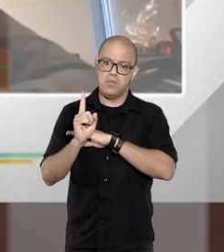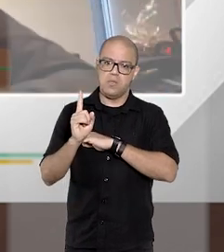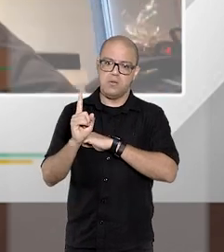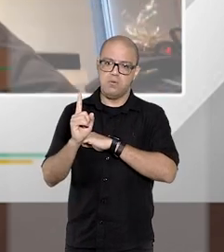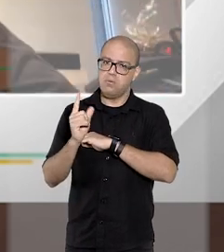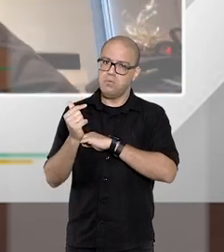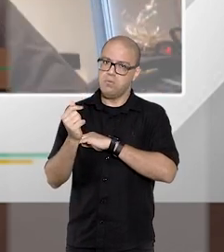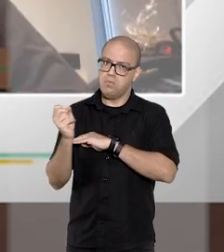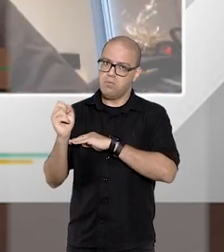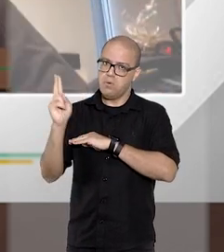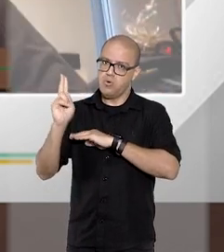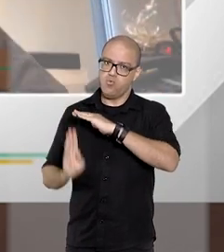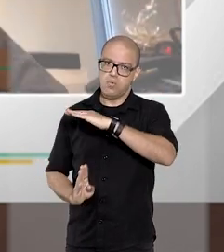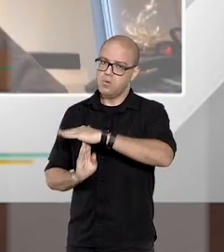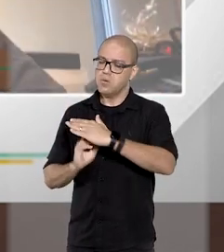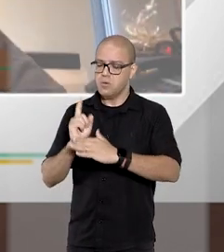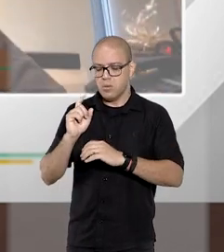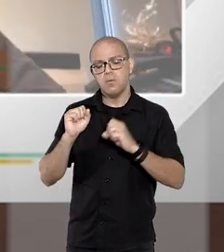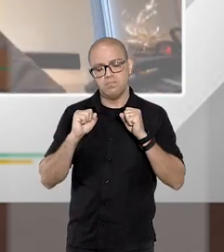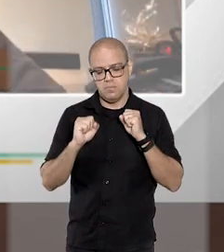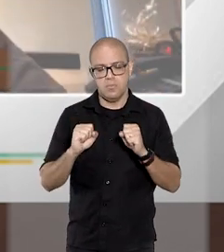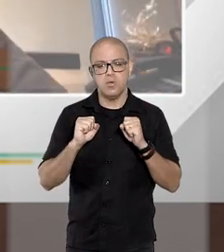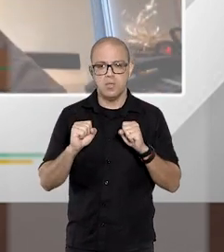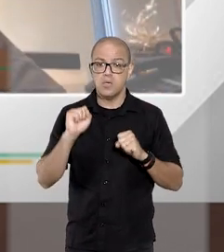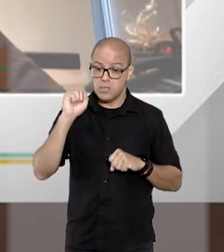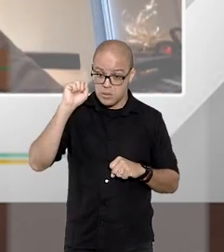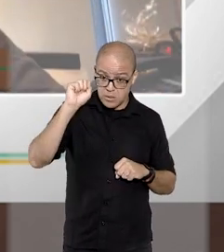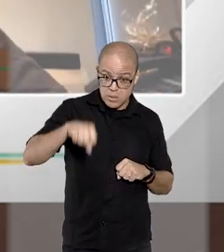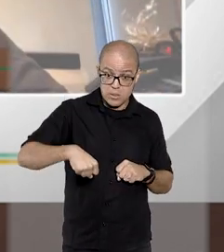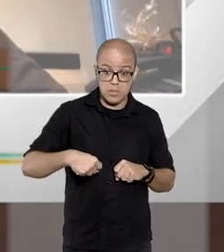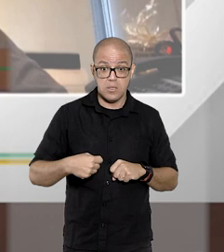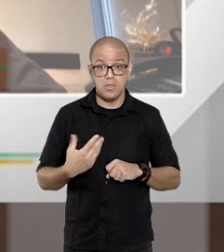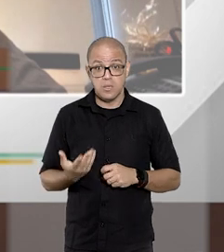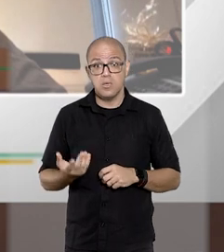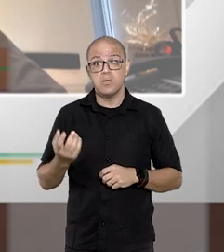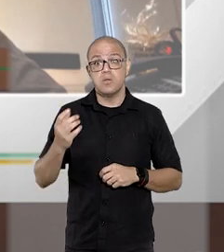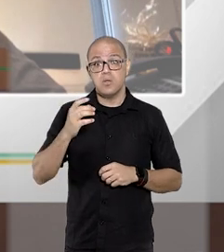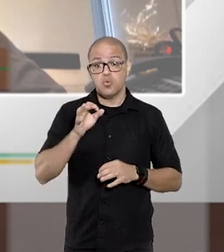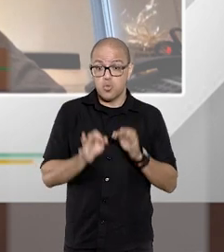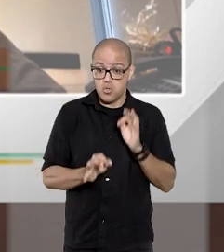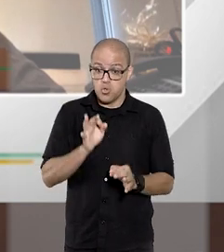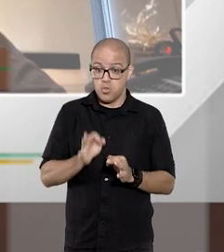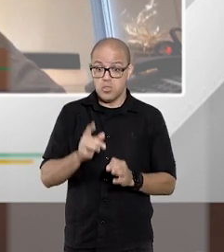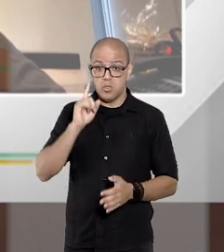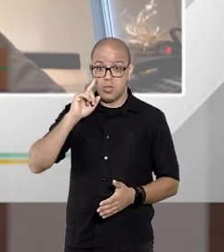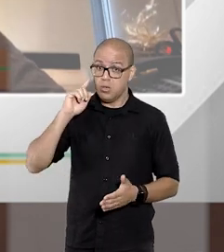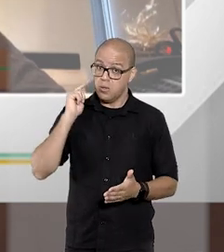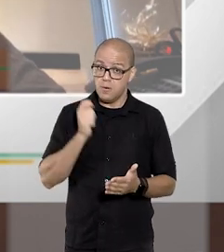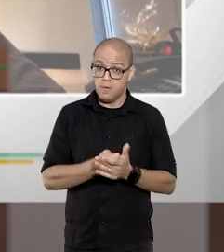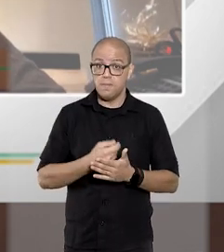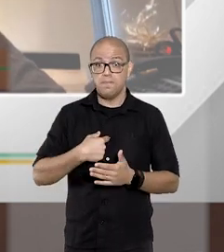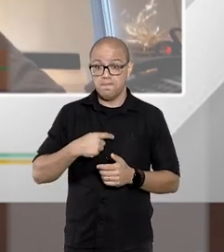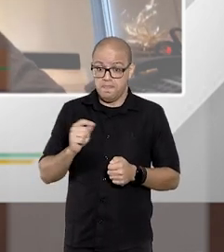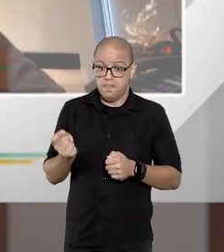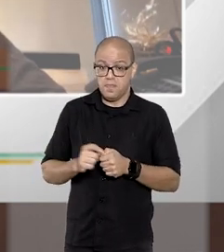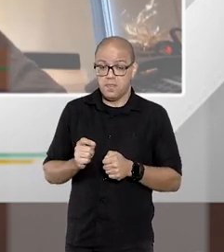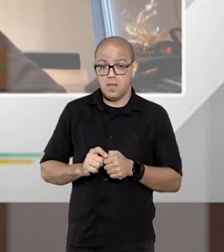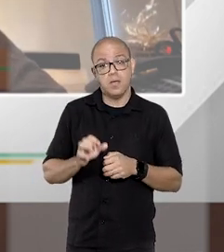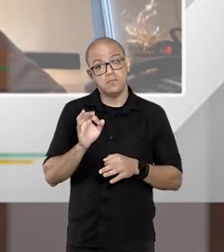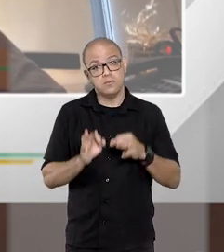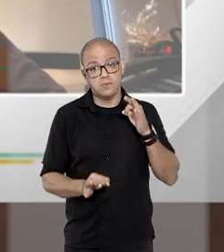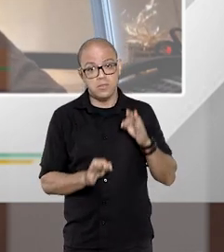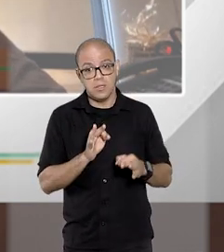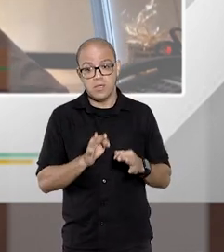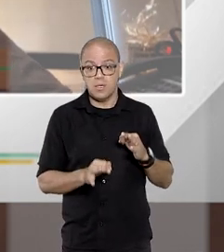aquele valor ela poderia sim no momento do ajuizamento então novamente eu faço o juízo